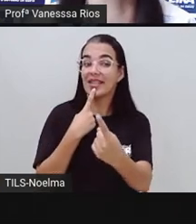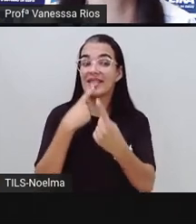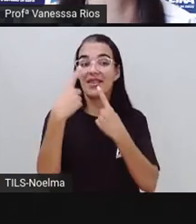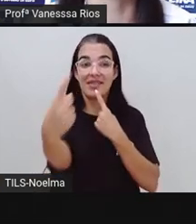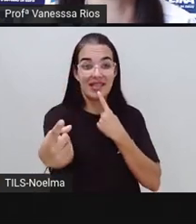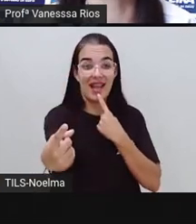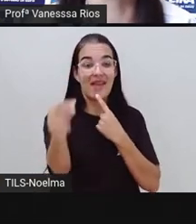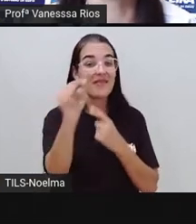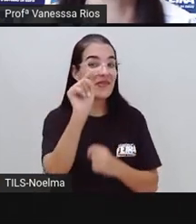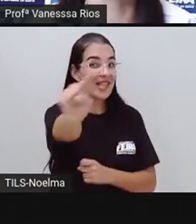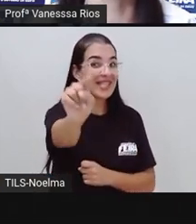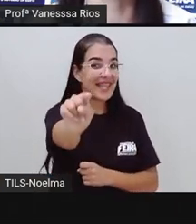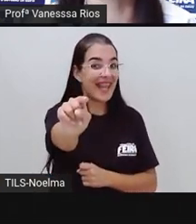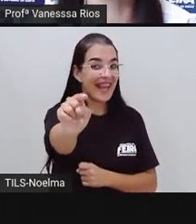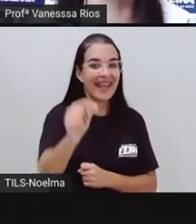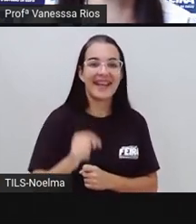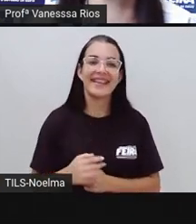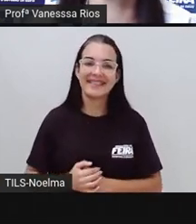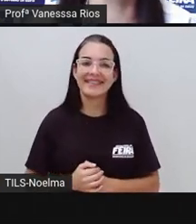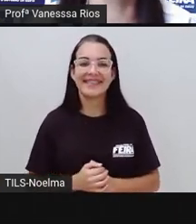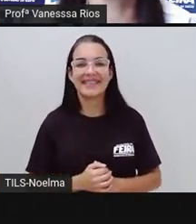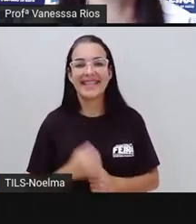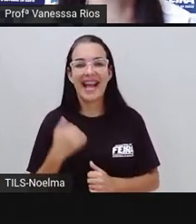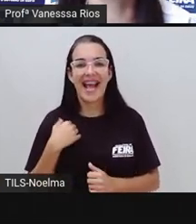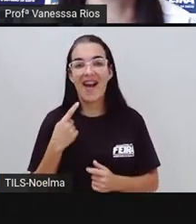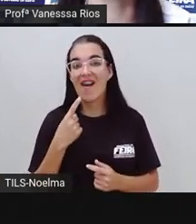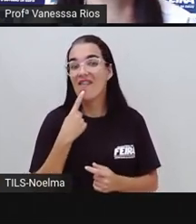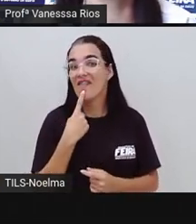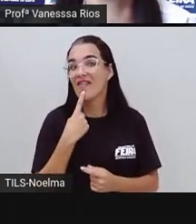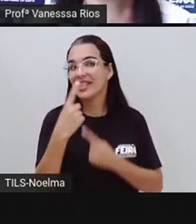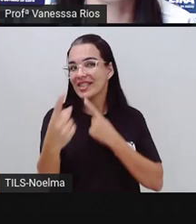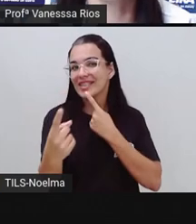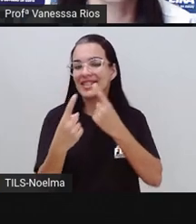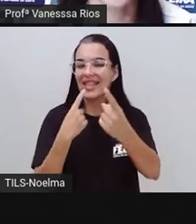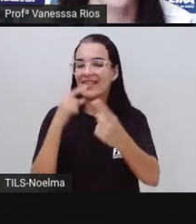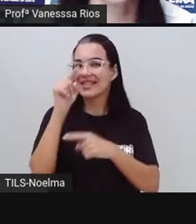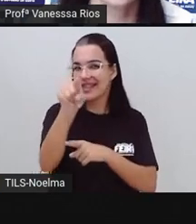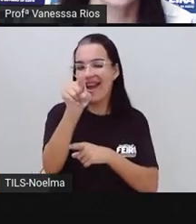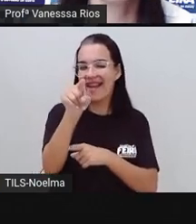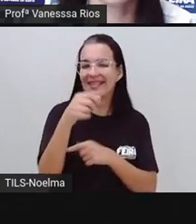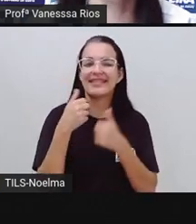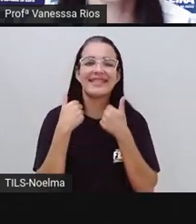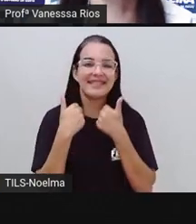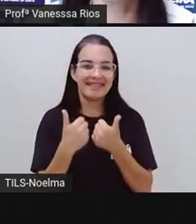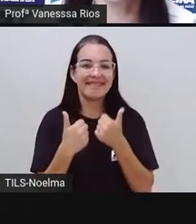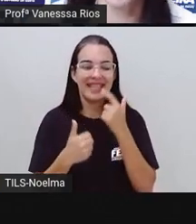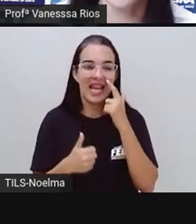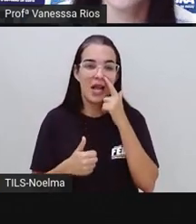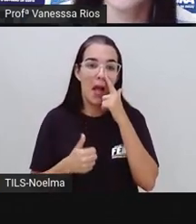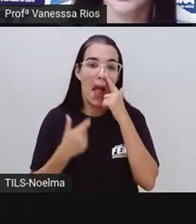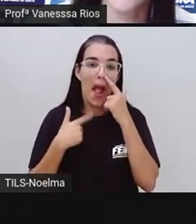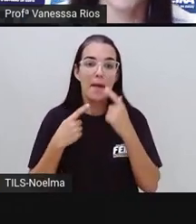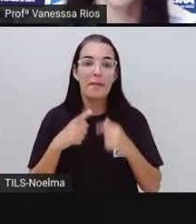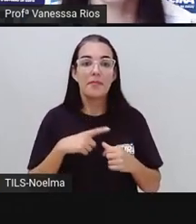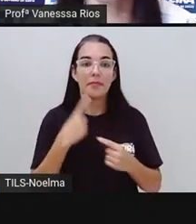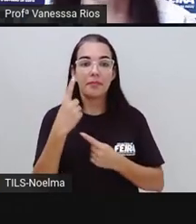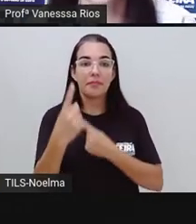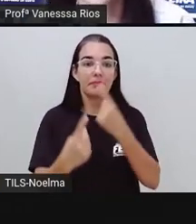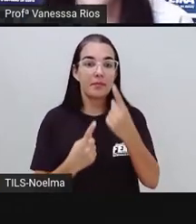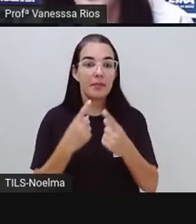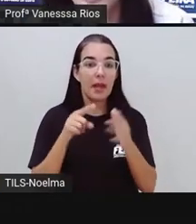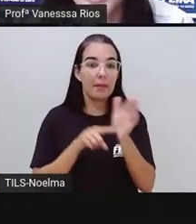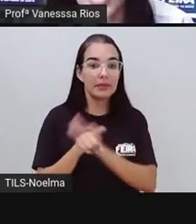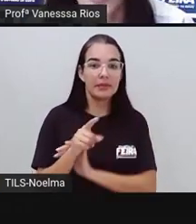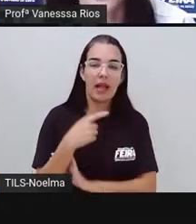certo? Então, olha só o que a Pró colocou, eu vou te entrevistar. Eu tenho aqui algumas perguntas e a Pró vai